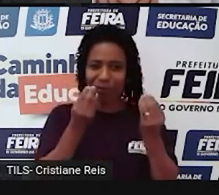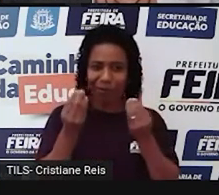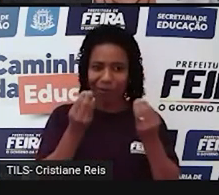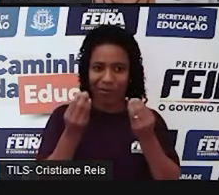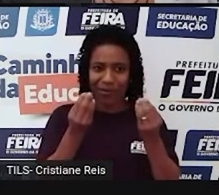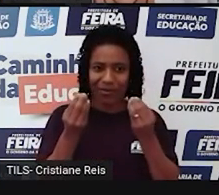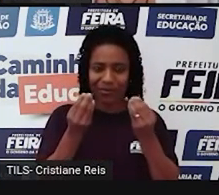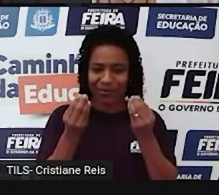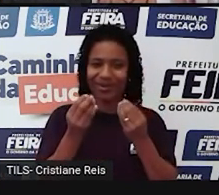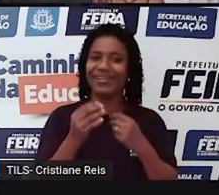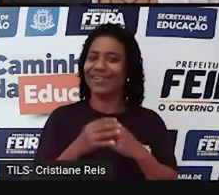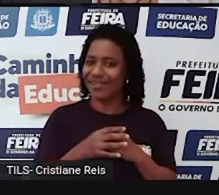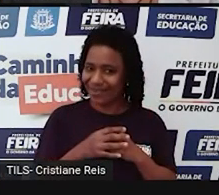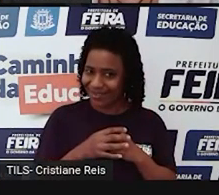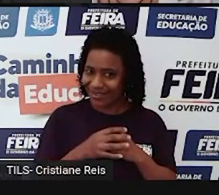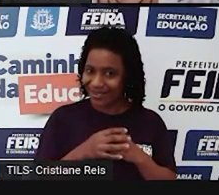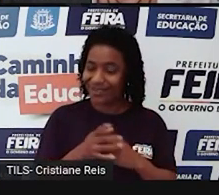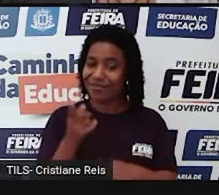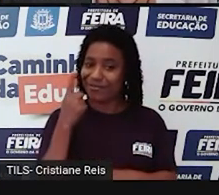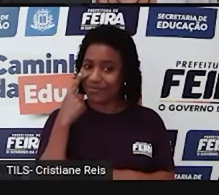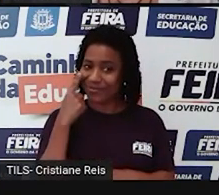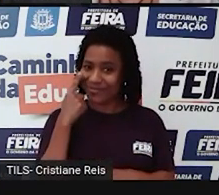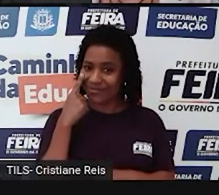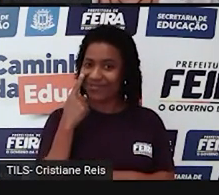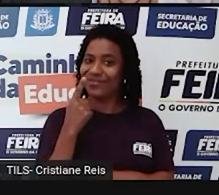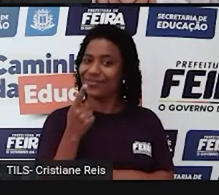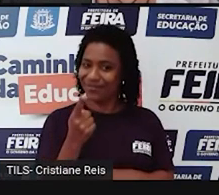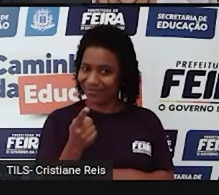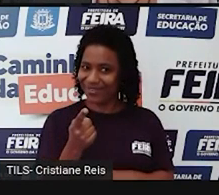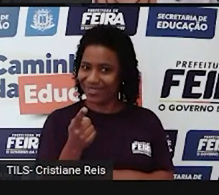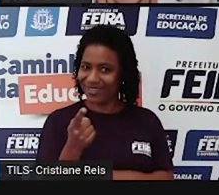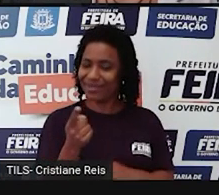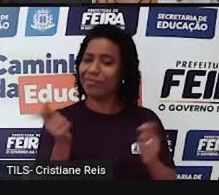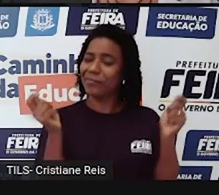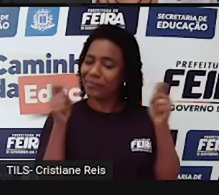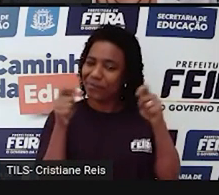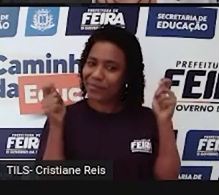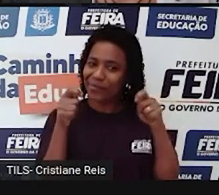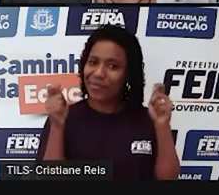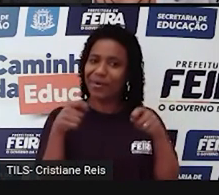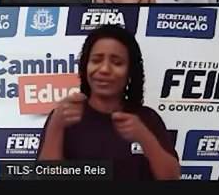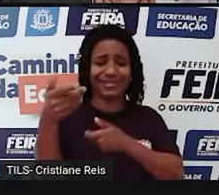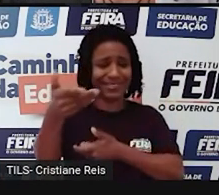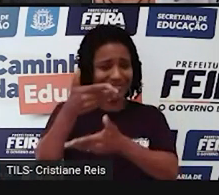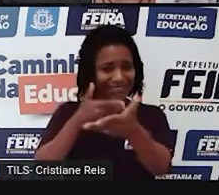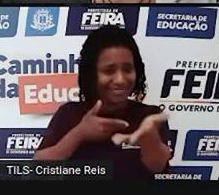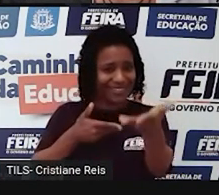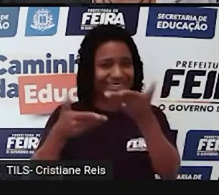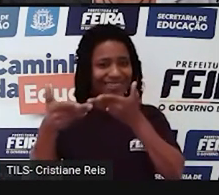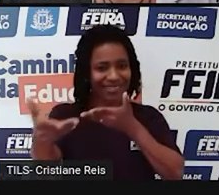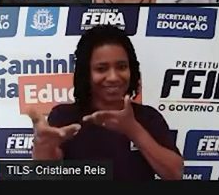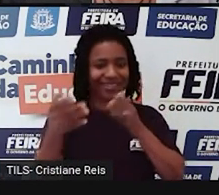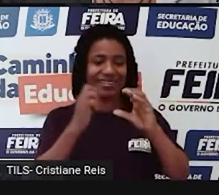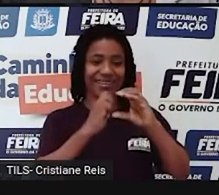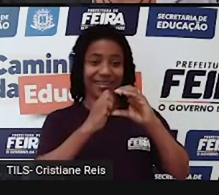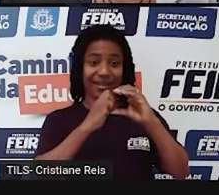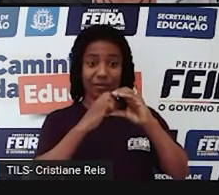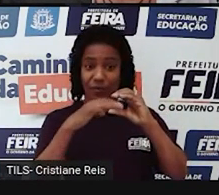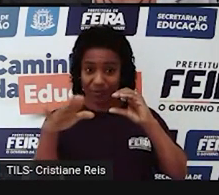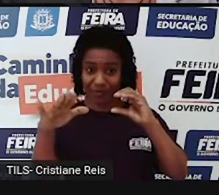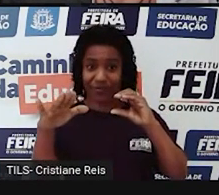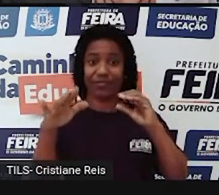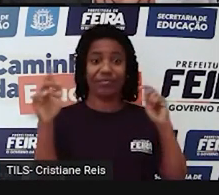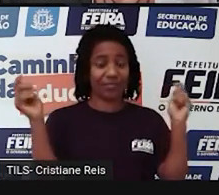possível isso? Olha o que trouxemos para vocês essa possibilidade de interação através deste e